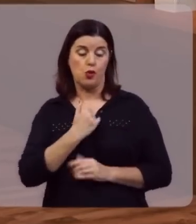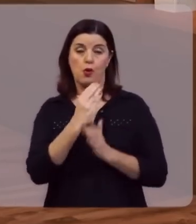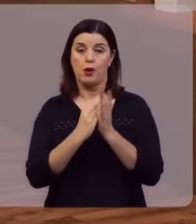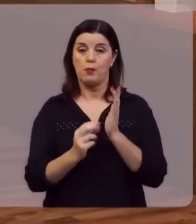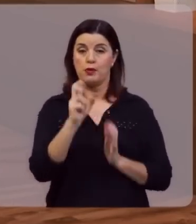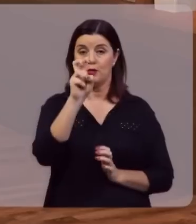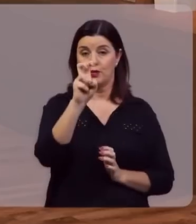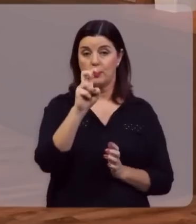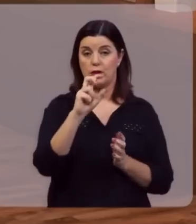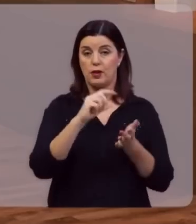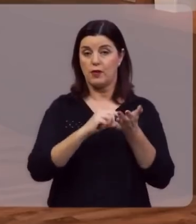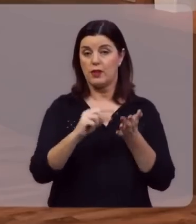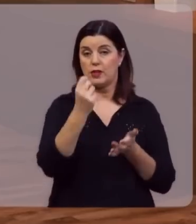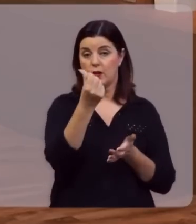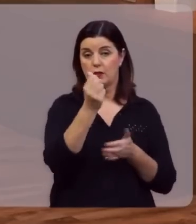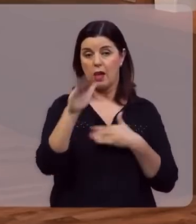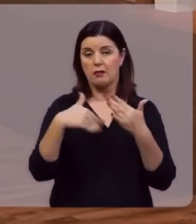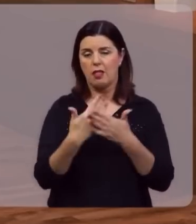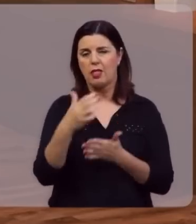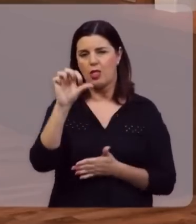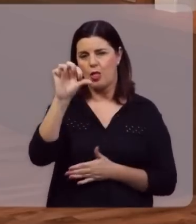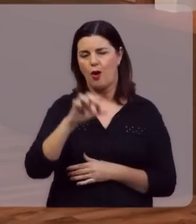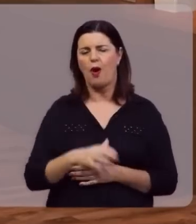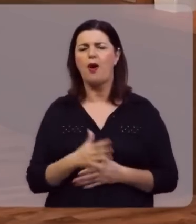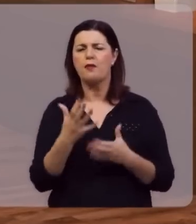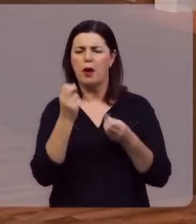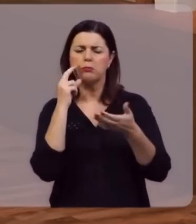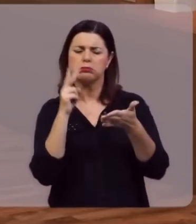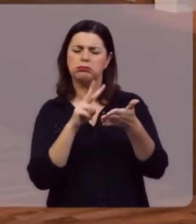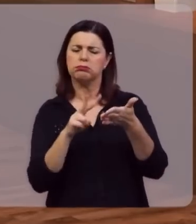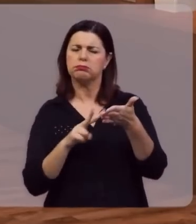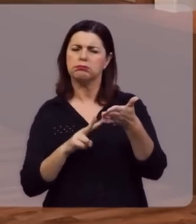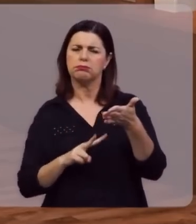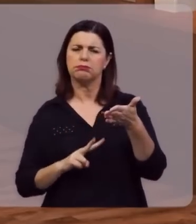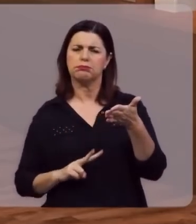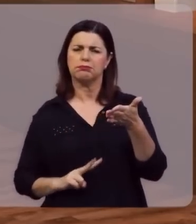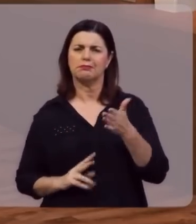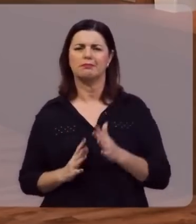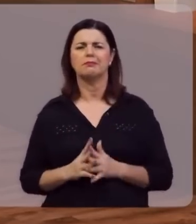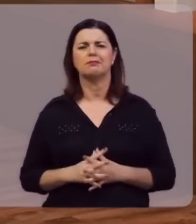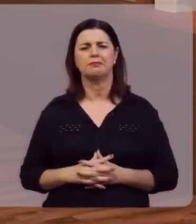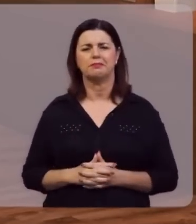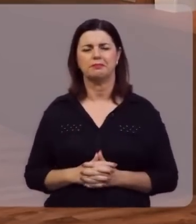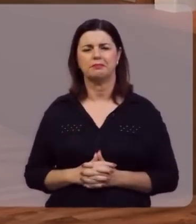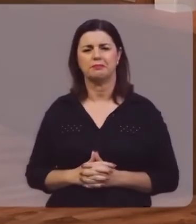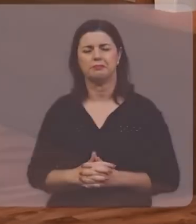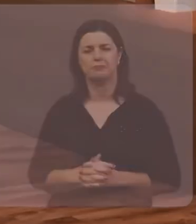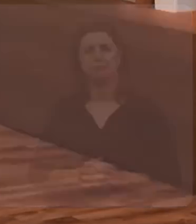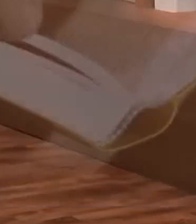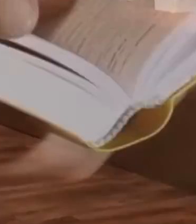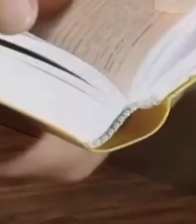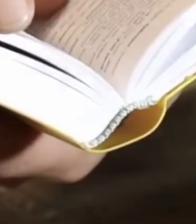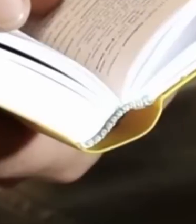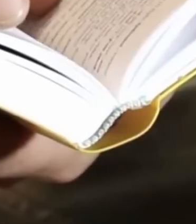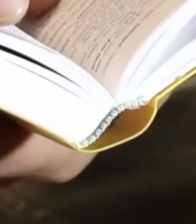capítulo 5, versos 6 a 9. Vamos ouvir a leitura deste texto.